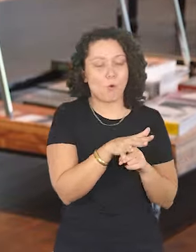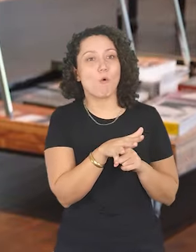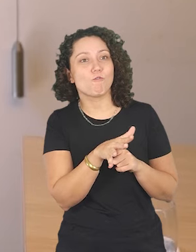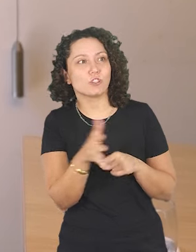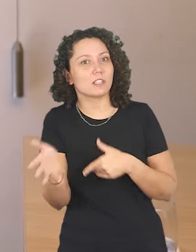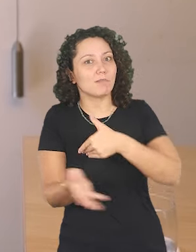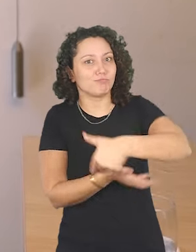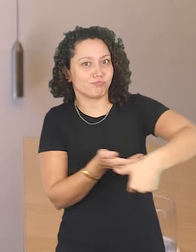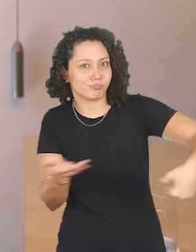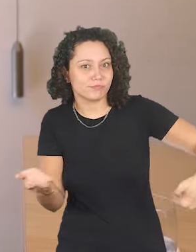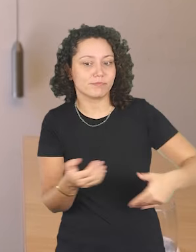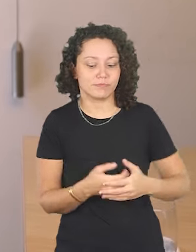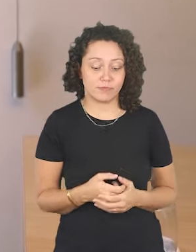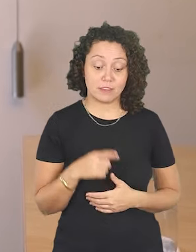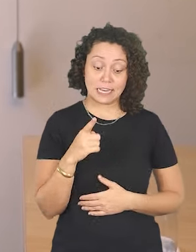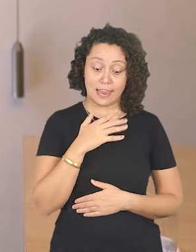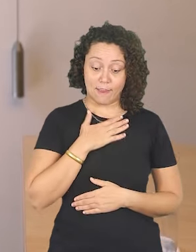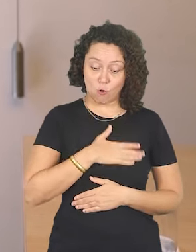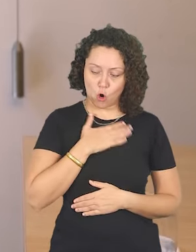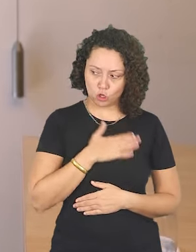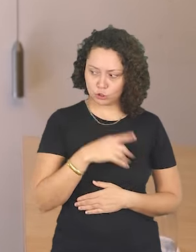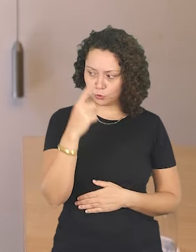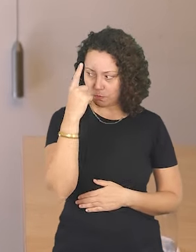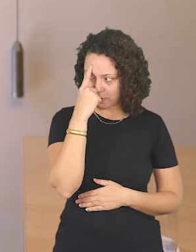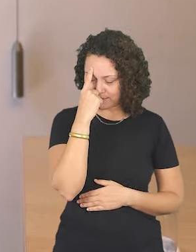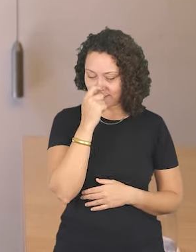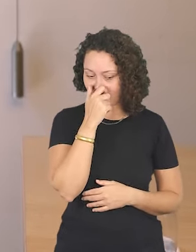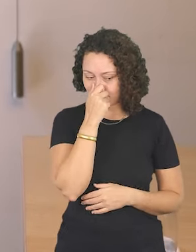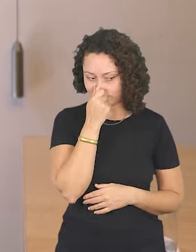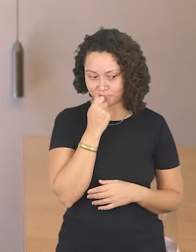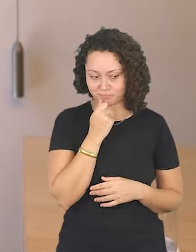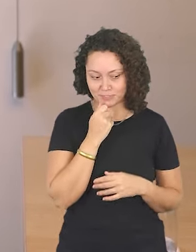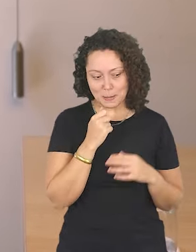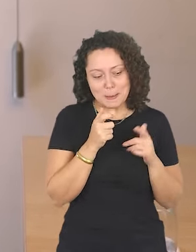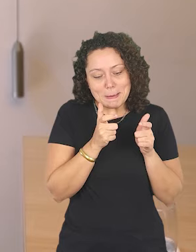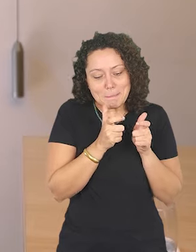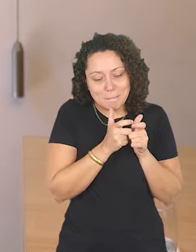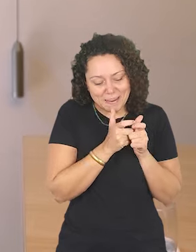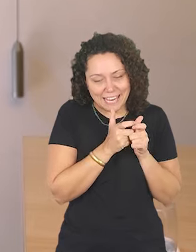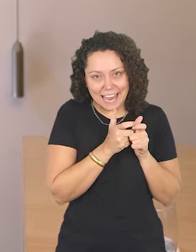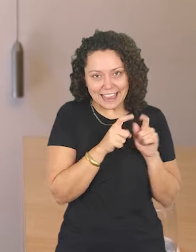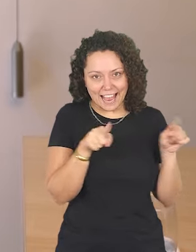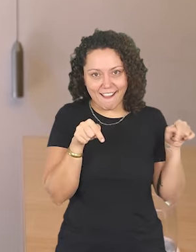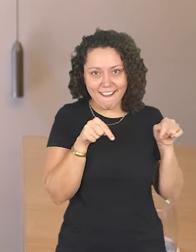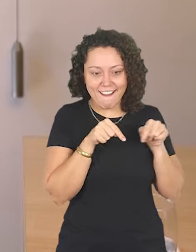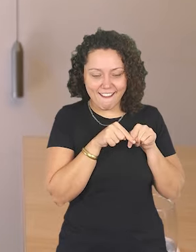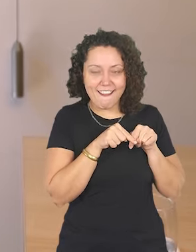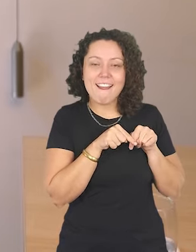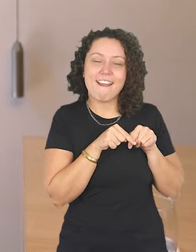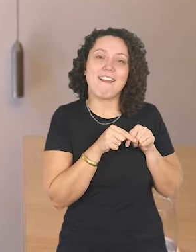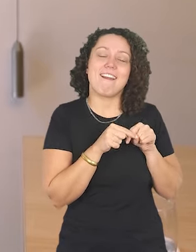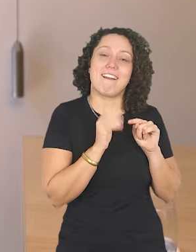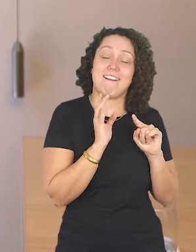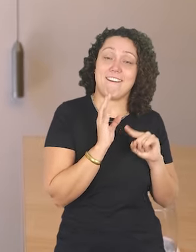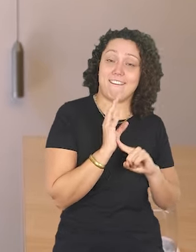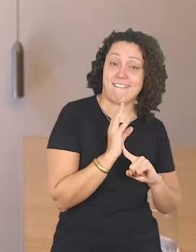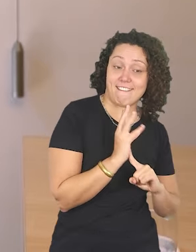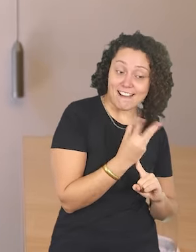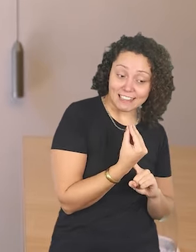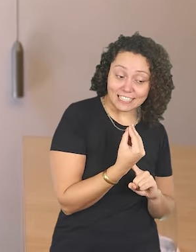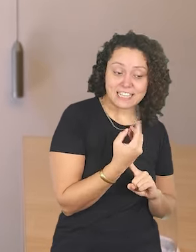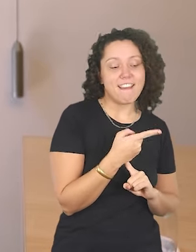públicos. Gosto da ideia de que um bom produtor começa numa pequena galeria, porque eu realmente acredito nisso, talvez